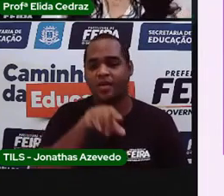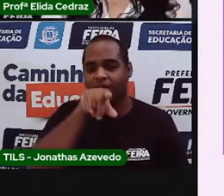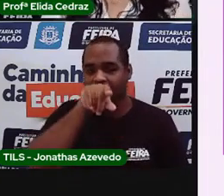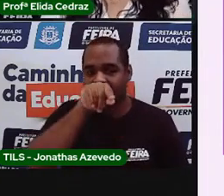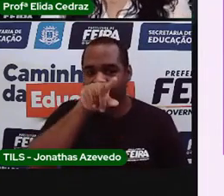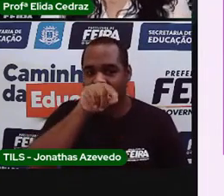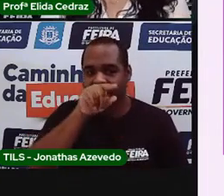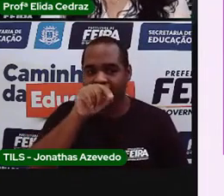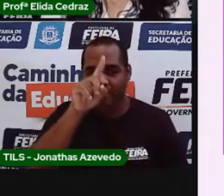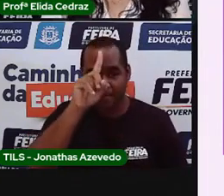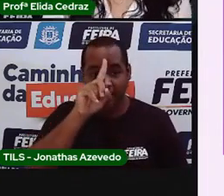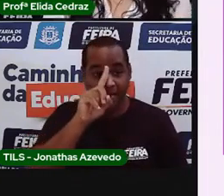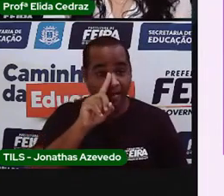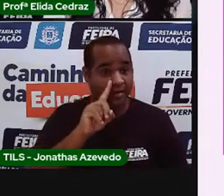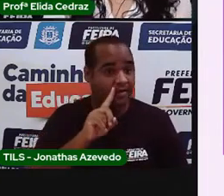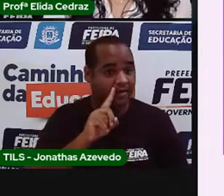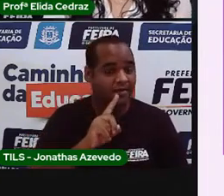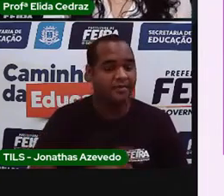canário,